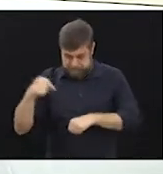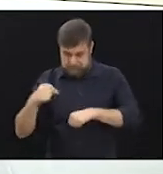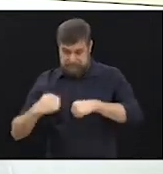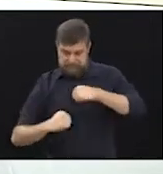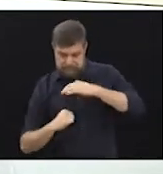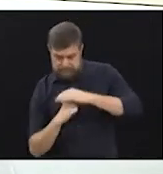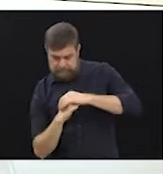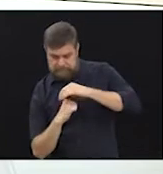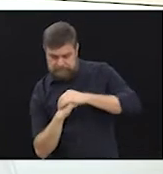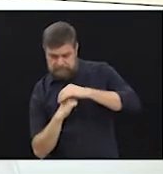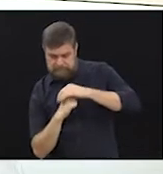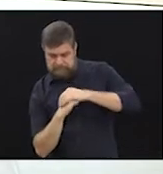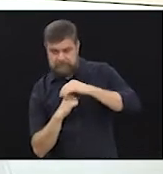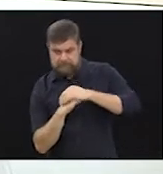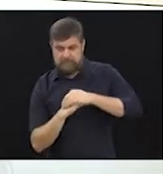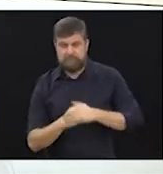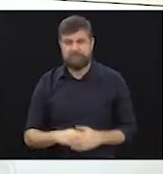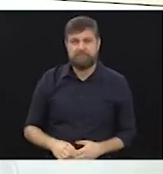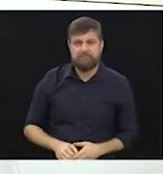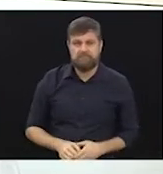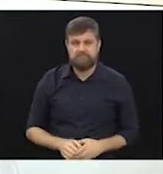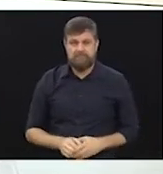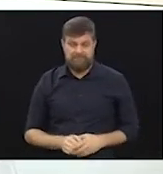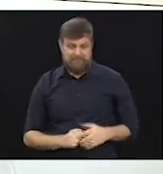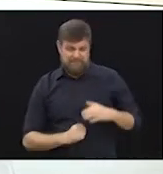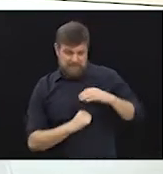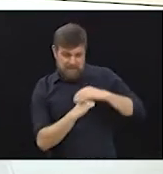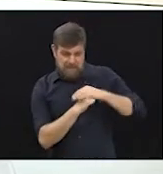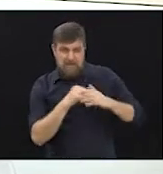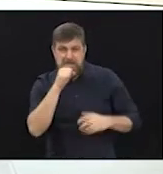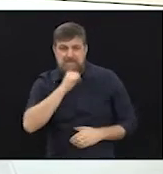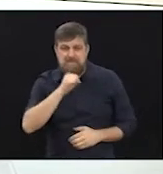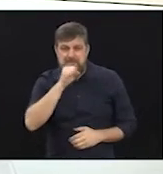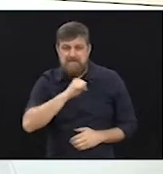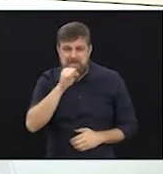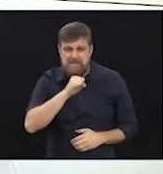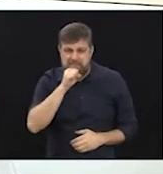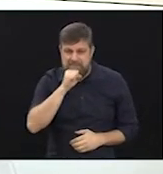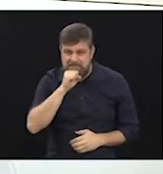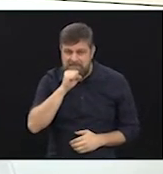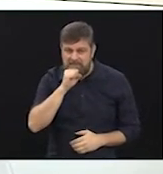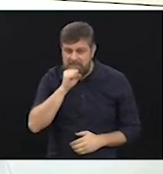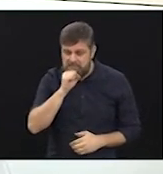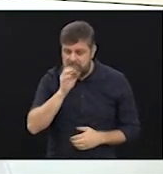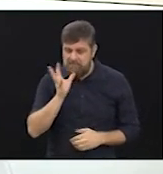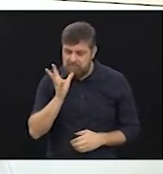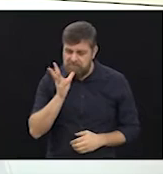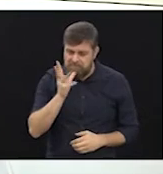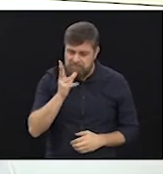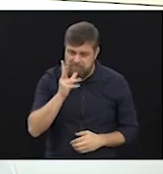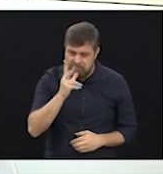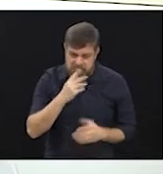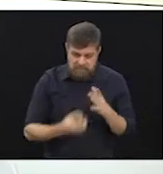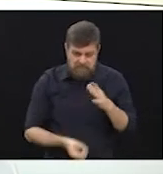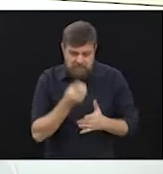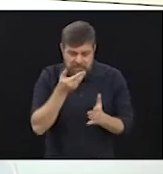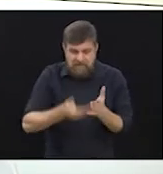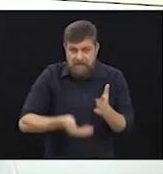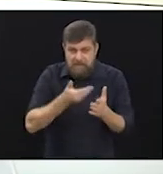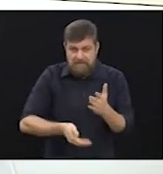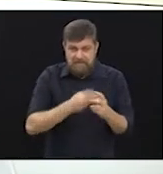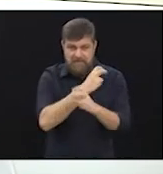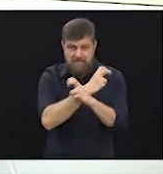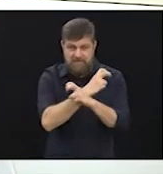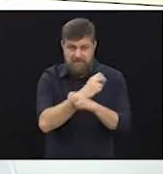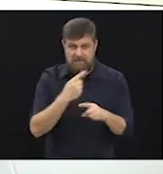criados. no caso da artrose, artrose é um processo de desgaste provocado de uma forma geral pelos